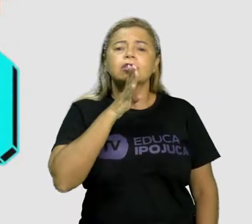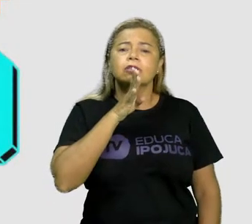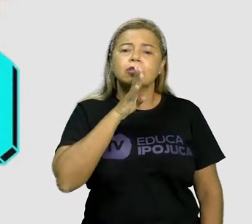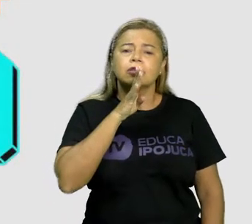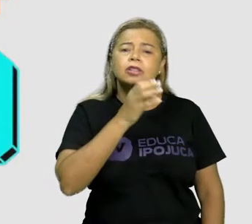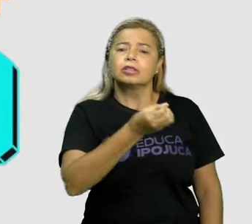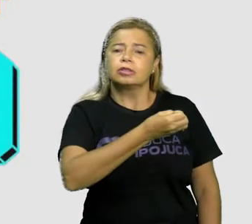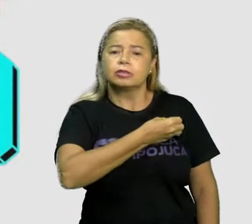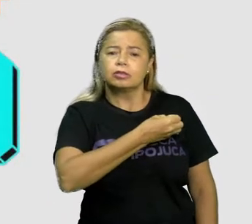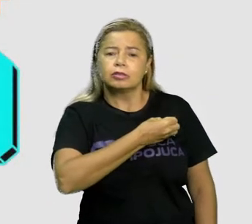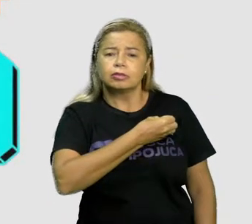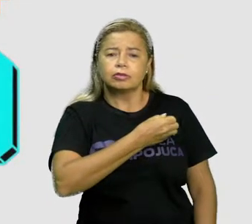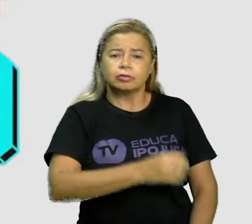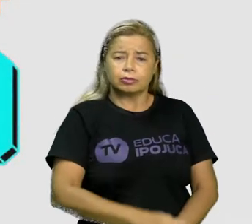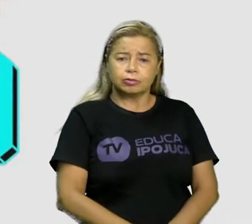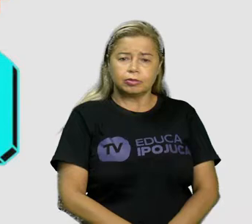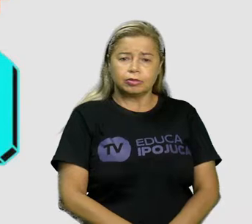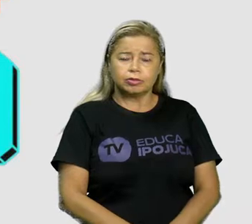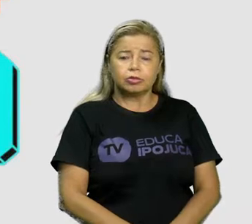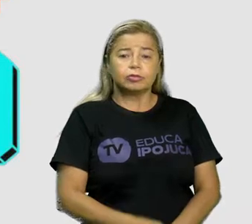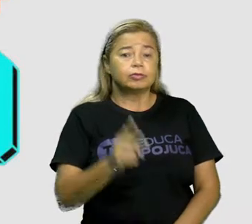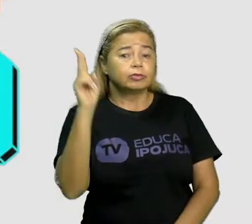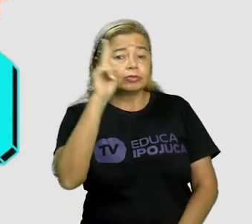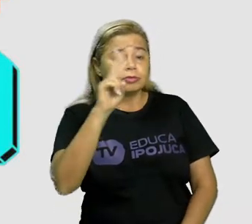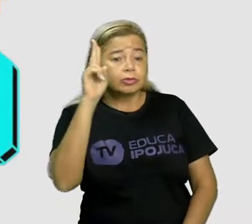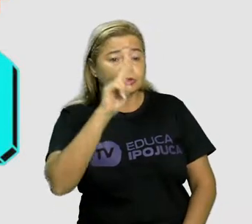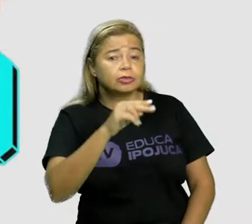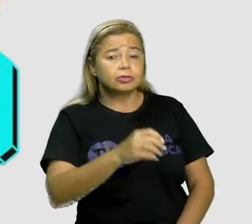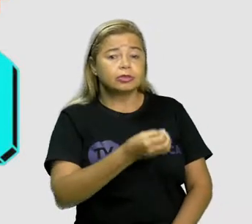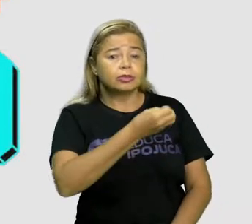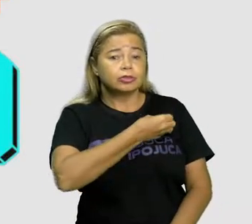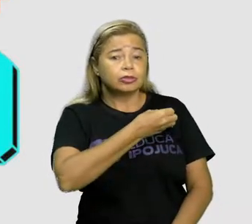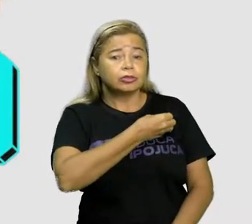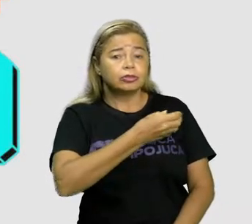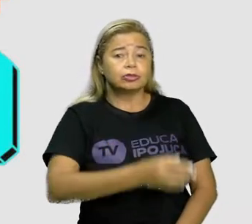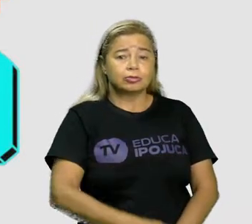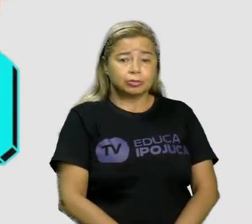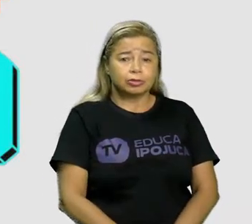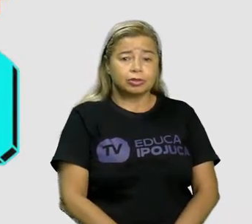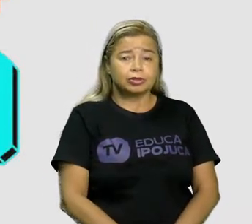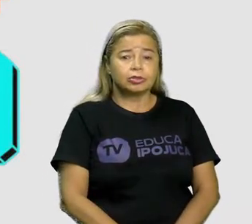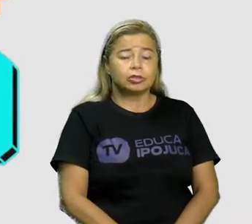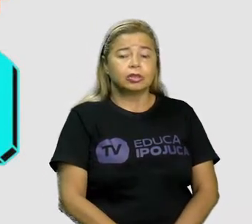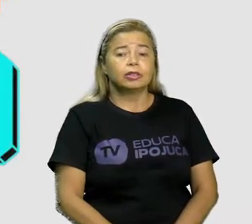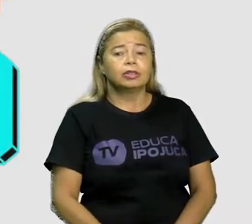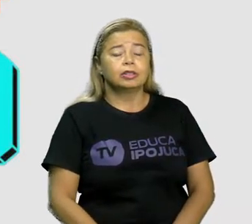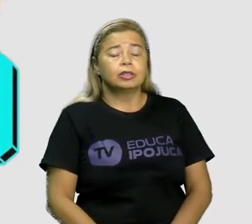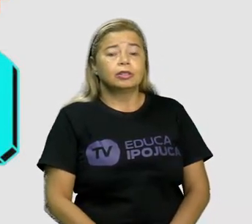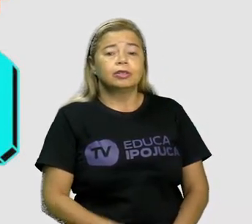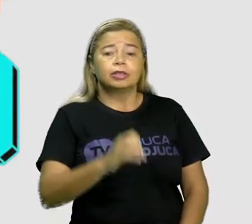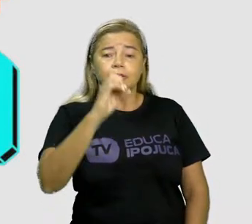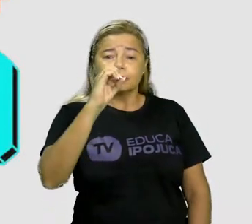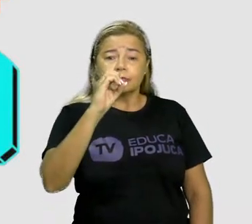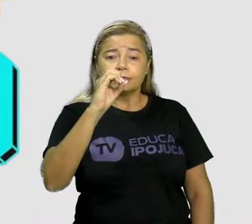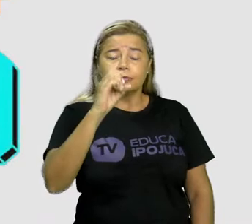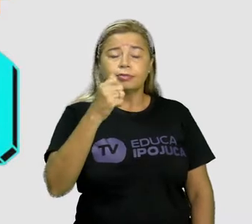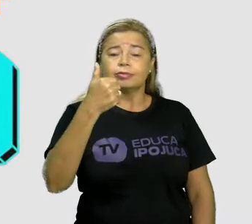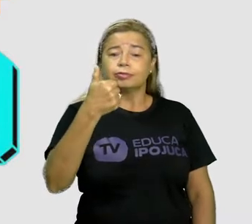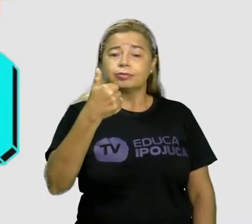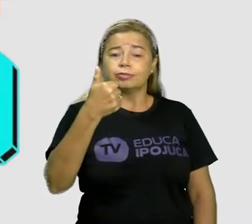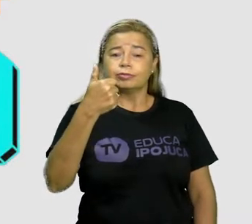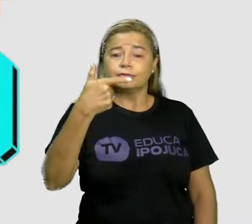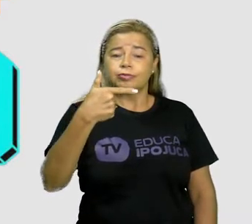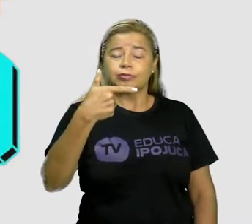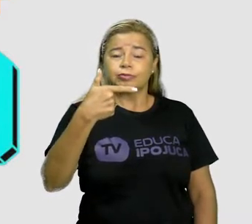Os numerais, sou esse aqui que vocês estão vendo, que vocês viram o ano passado. Zero, um,